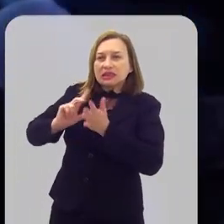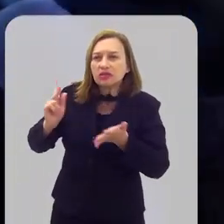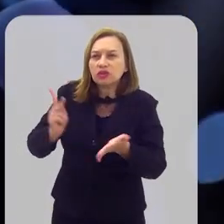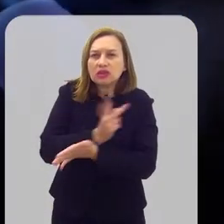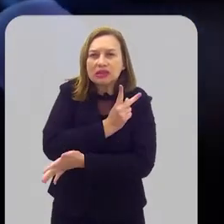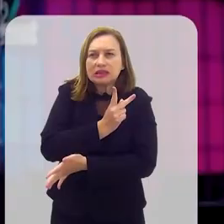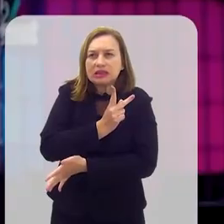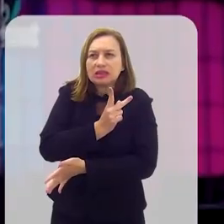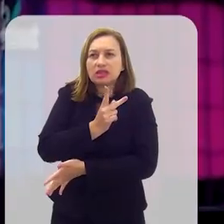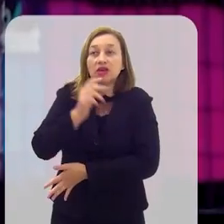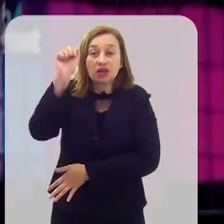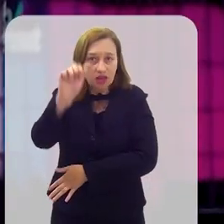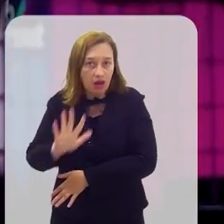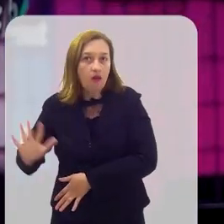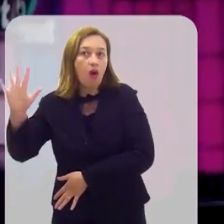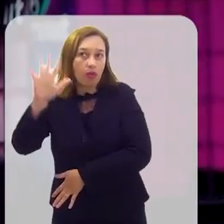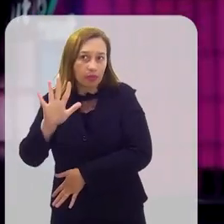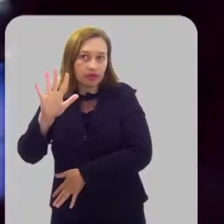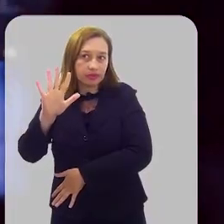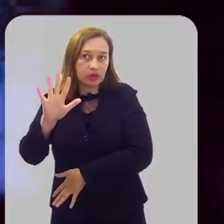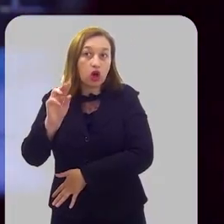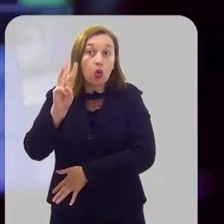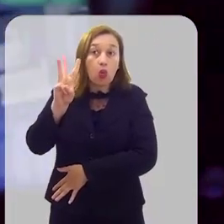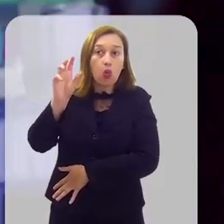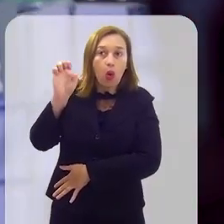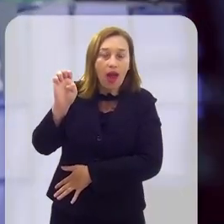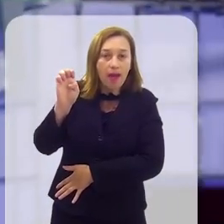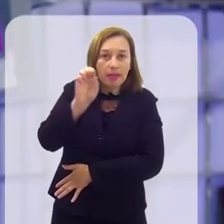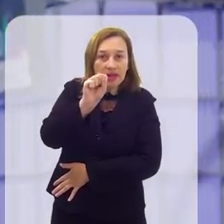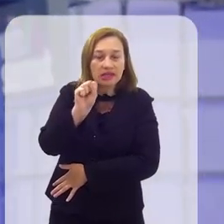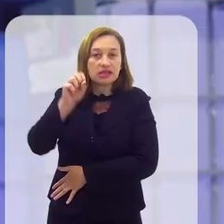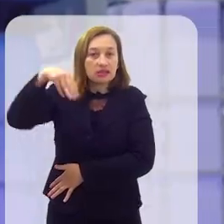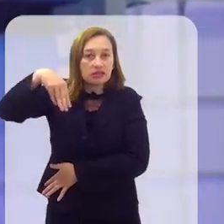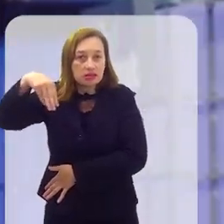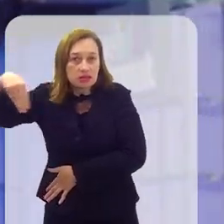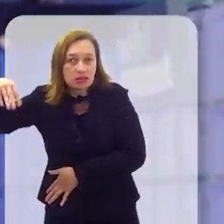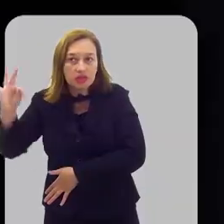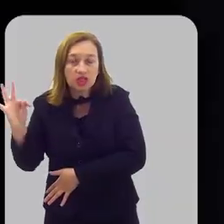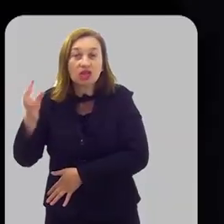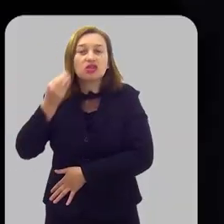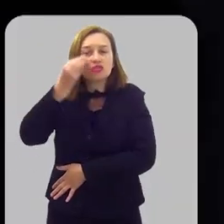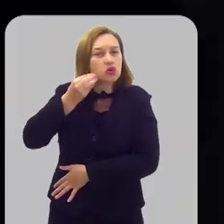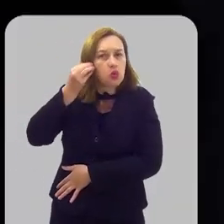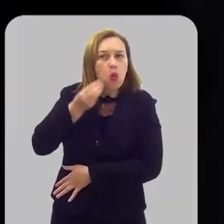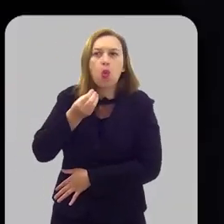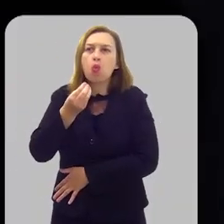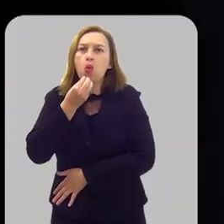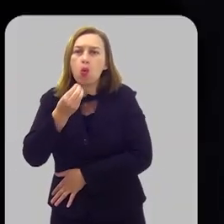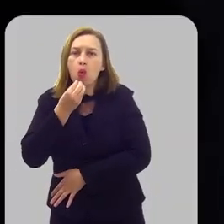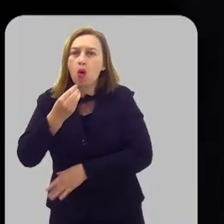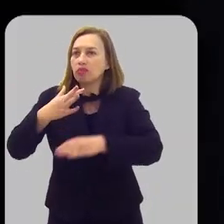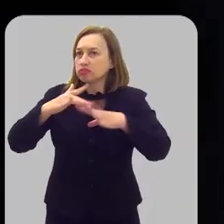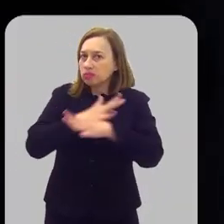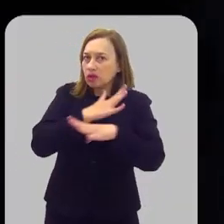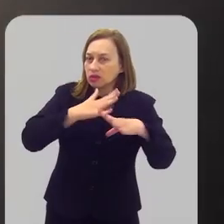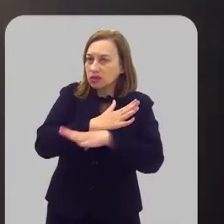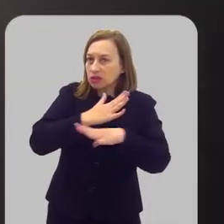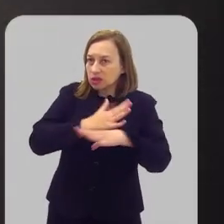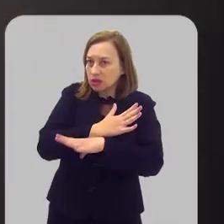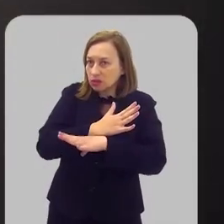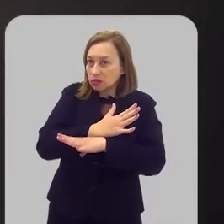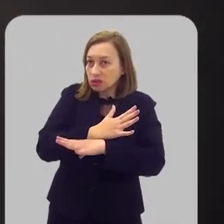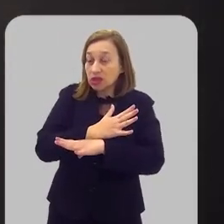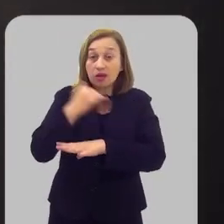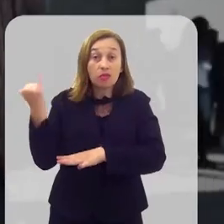antes acontecia exclusivamente na Europa, o Web Summit. Essa experiência e oportunidade para a cidade,